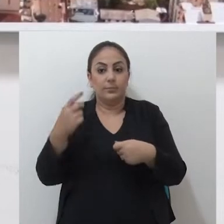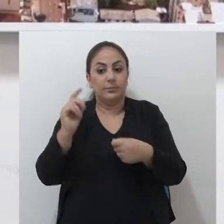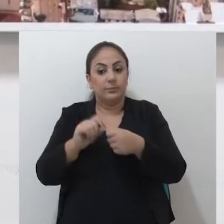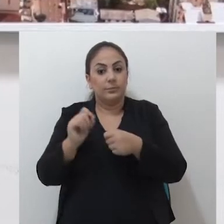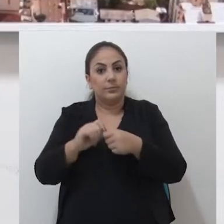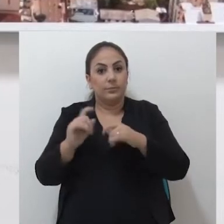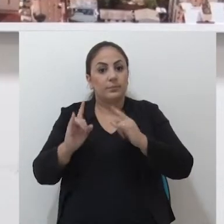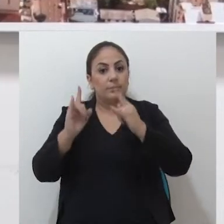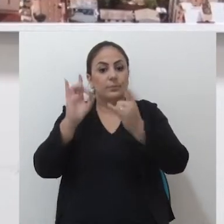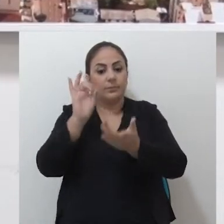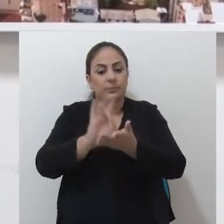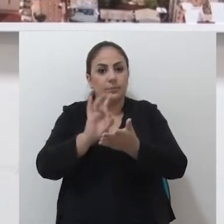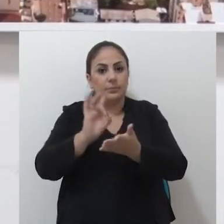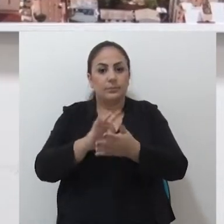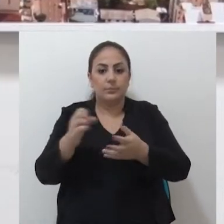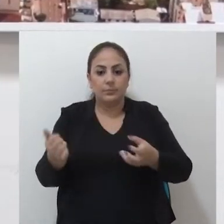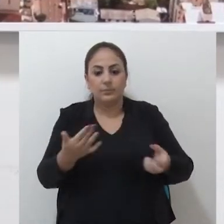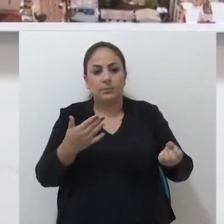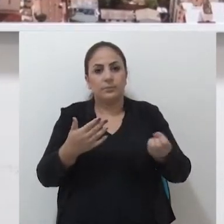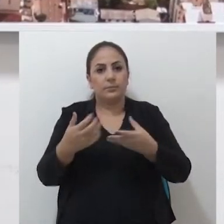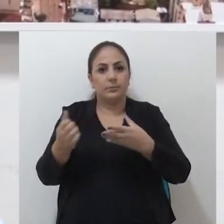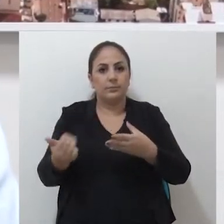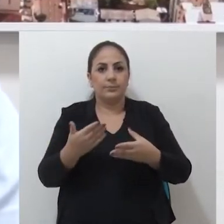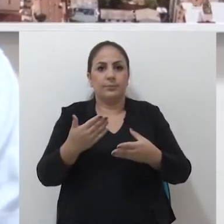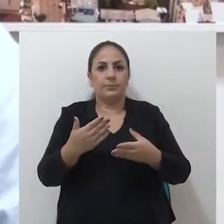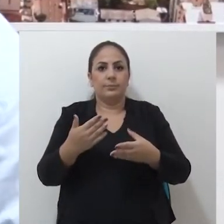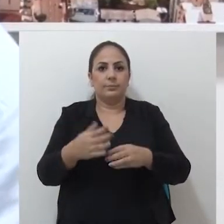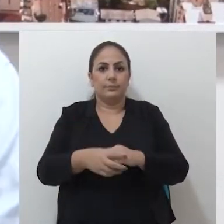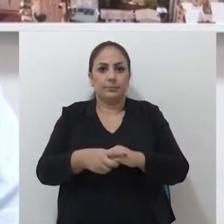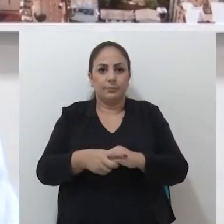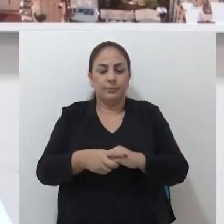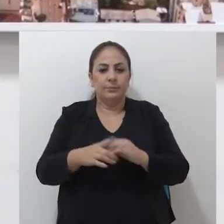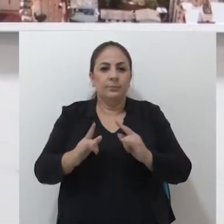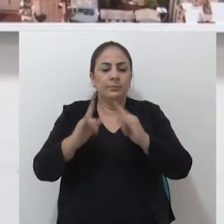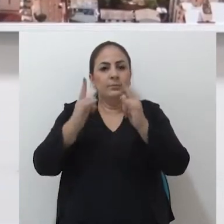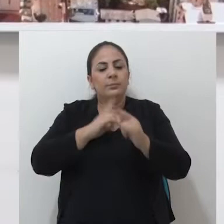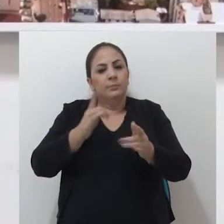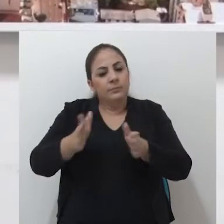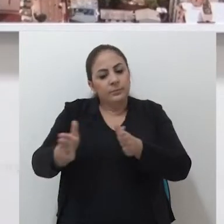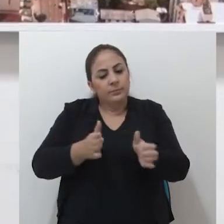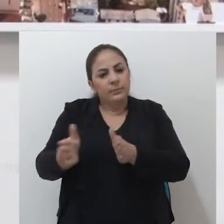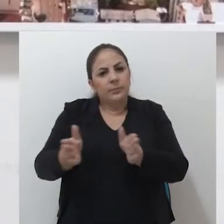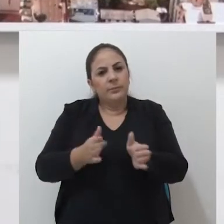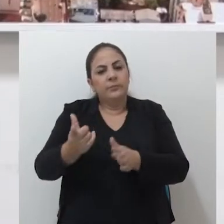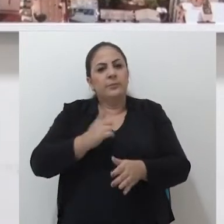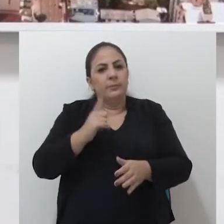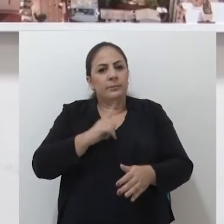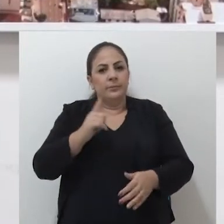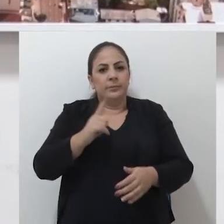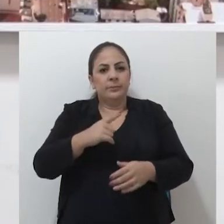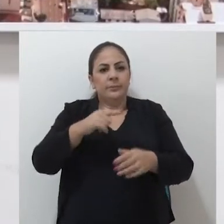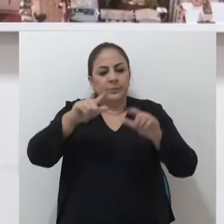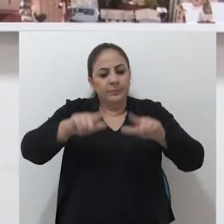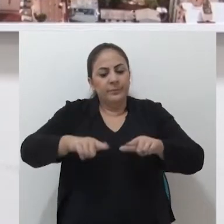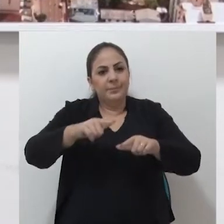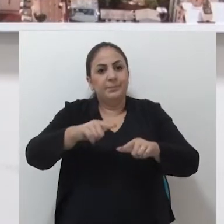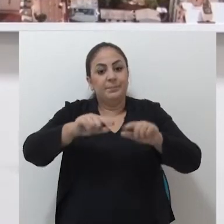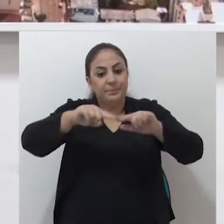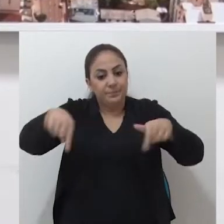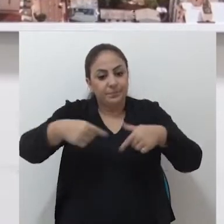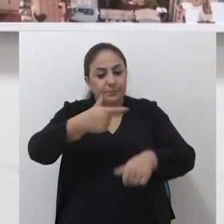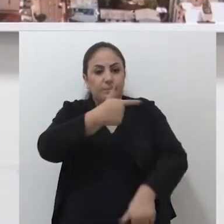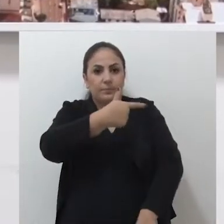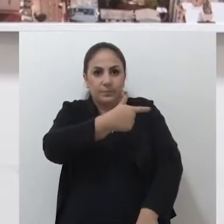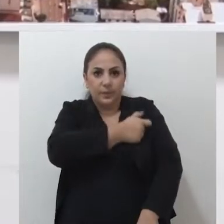fazer um prédio atual, moderno, um prédio que tenha acessibilidade, que tenha sala de vacinas